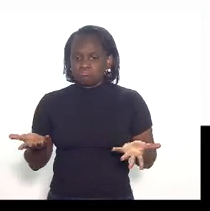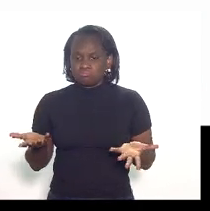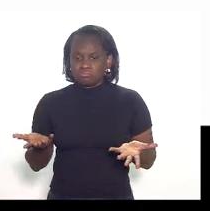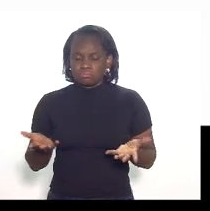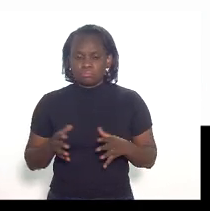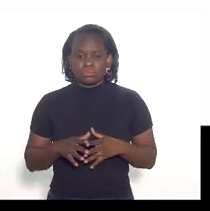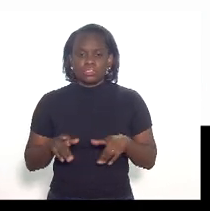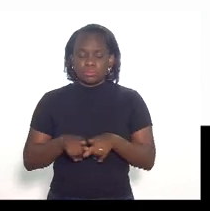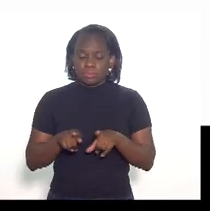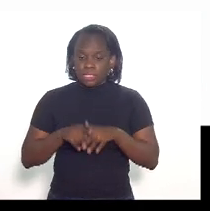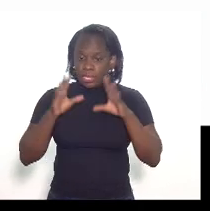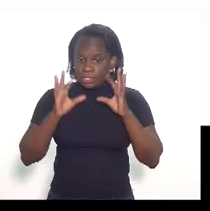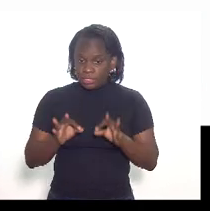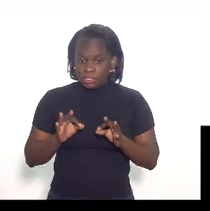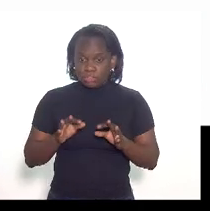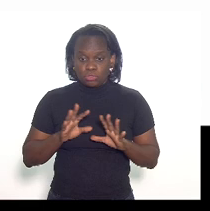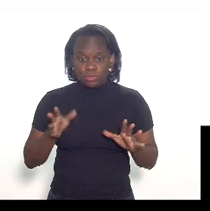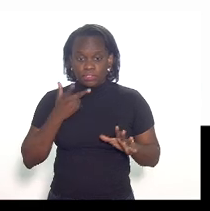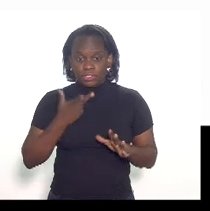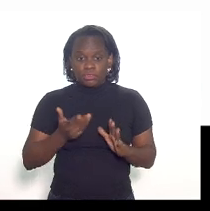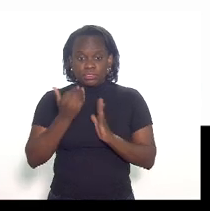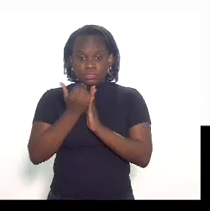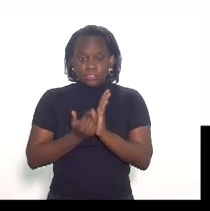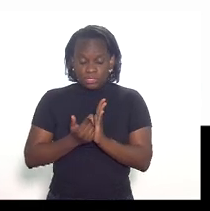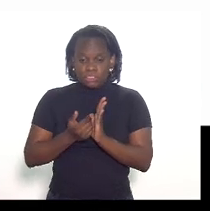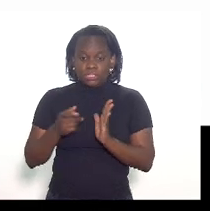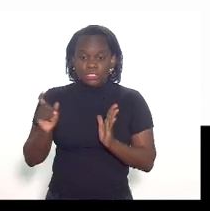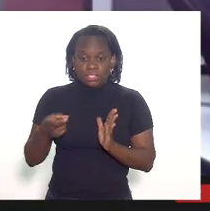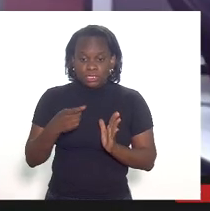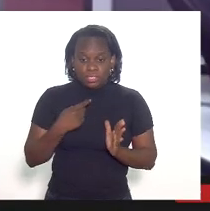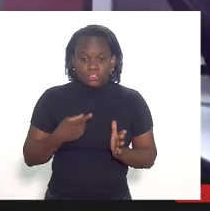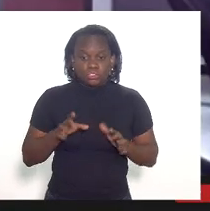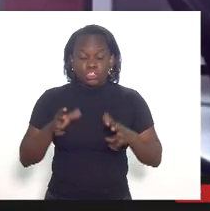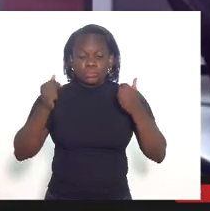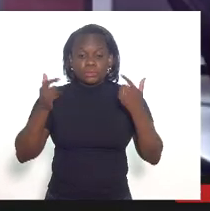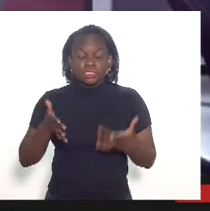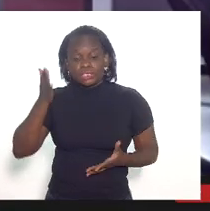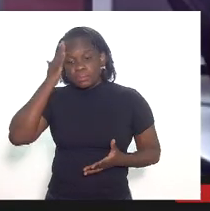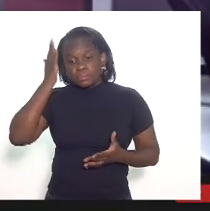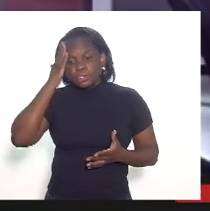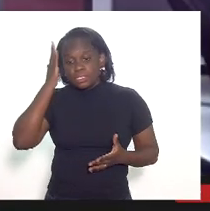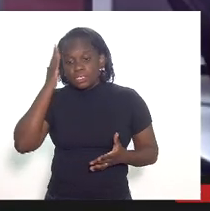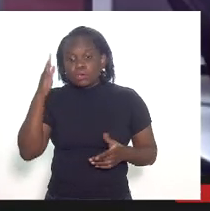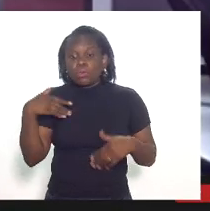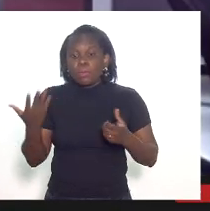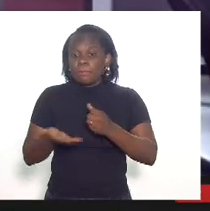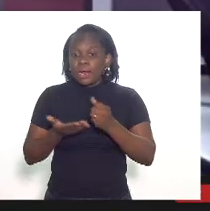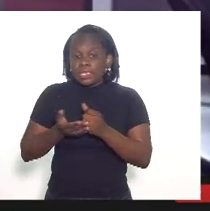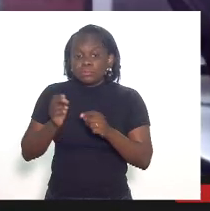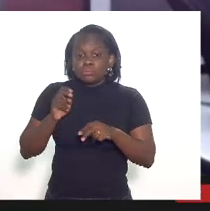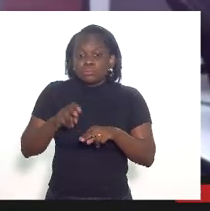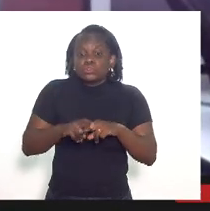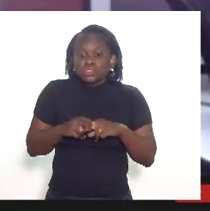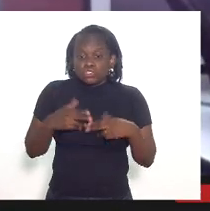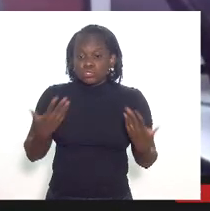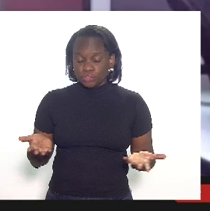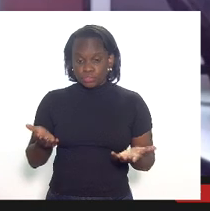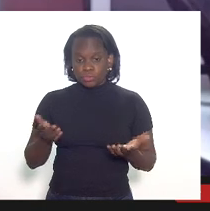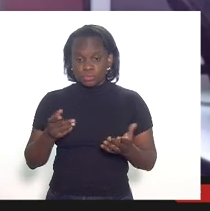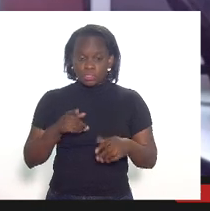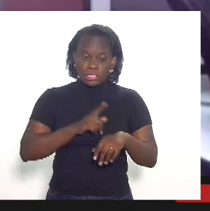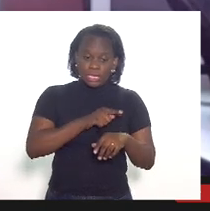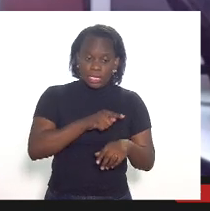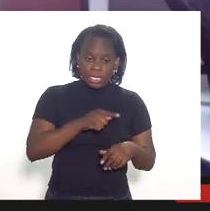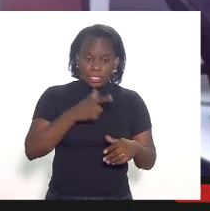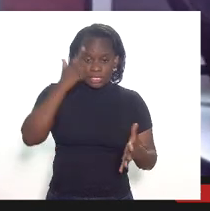chama atenção também não quero dedução de encargos desses encargos financeiros eu quero saber qual foi o fundamento utilizado em um momento